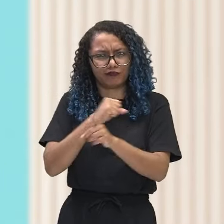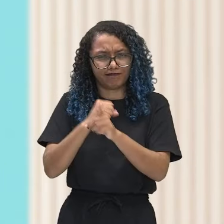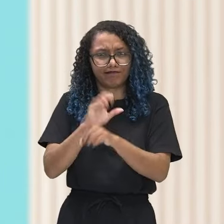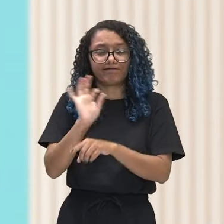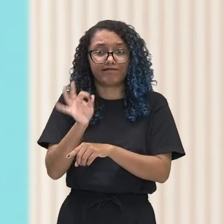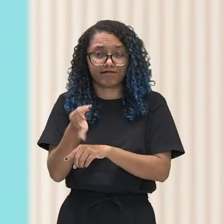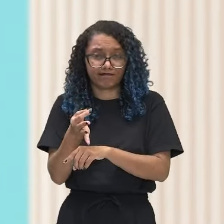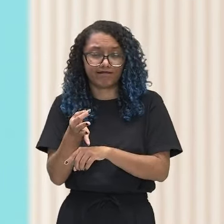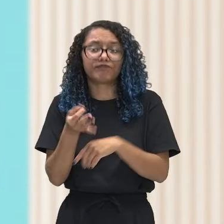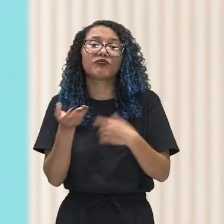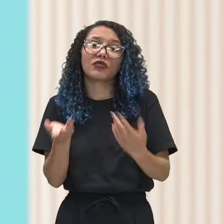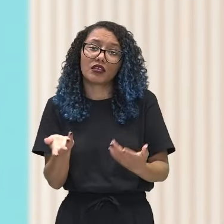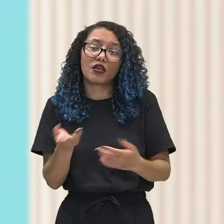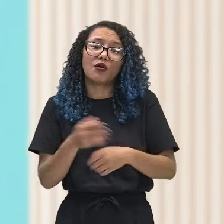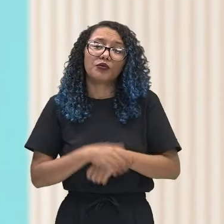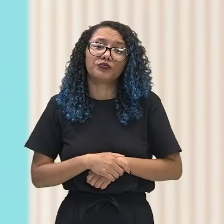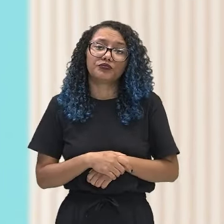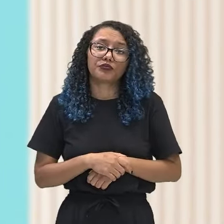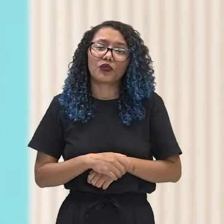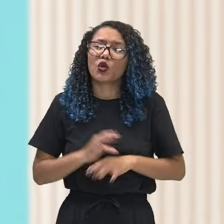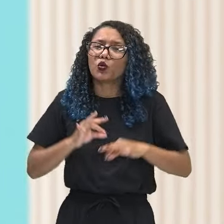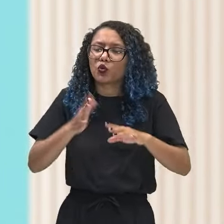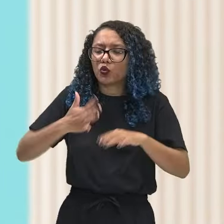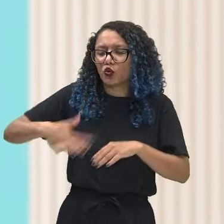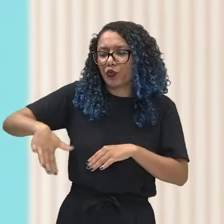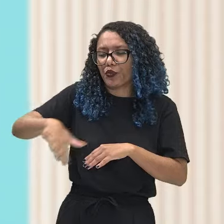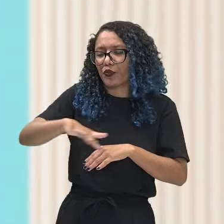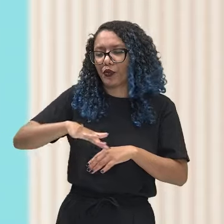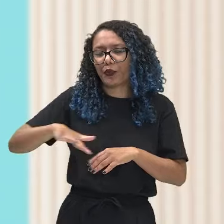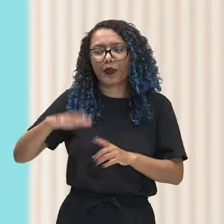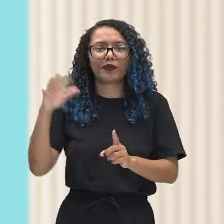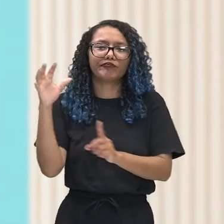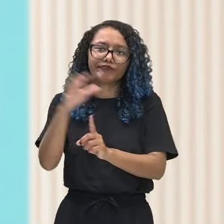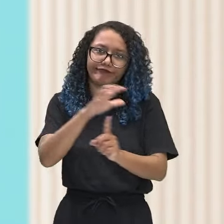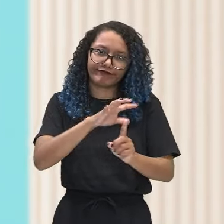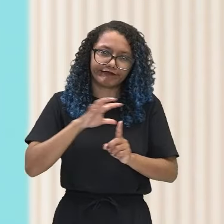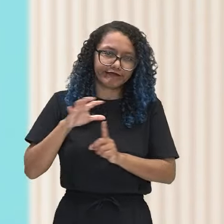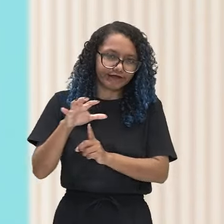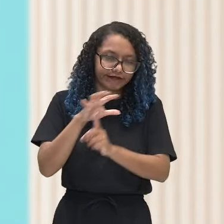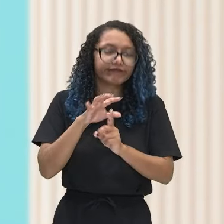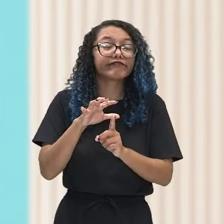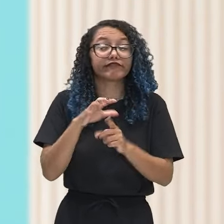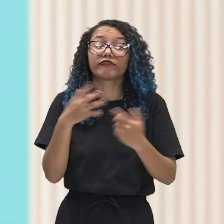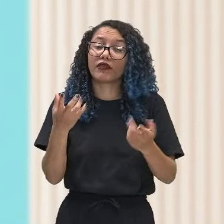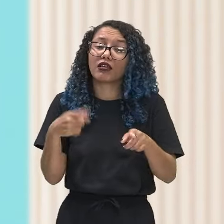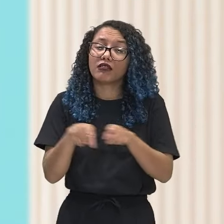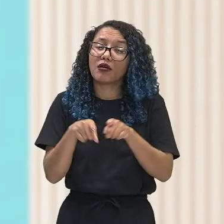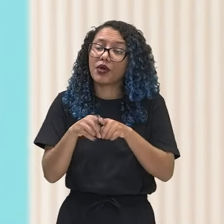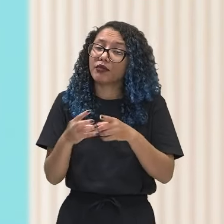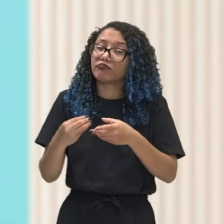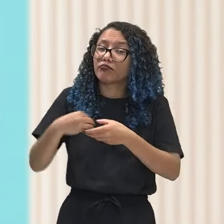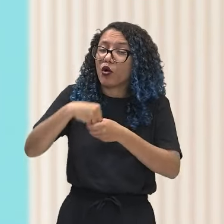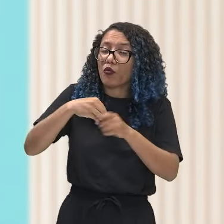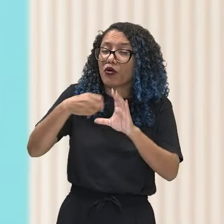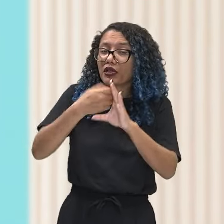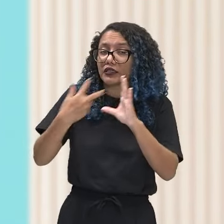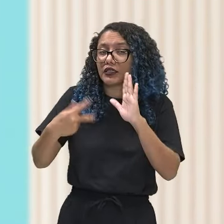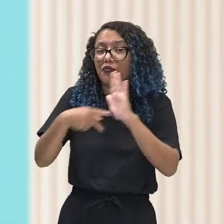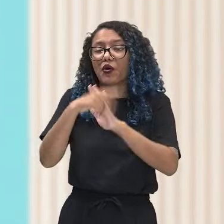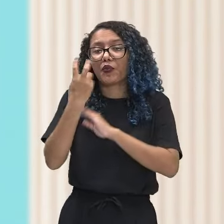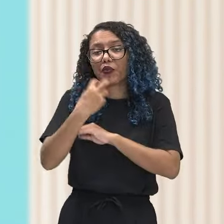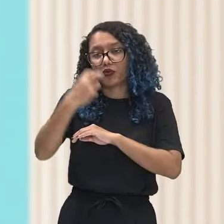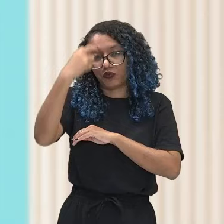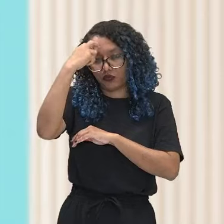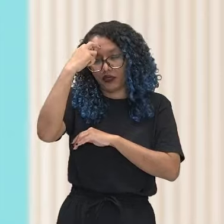acaba sendo influenciado por tudo que está ao seu redor. Isso faz parte da cultura também. Então já que a gente está falando de